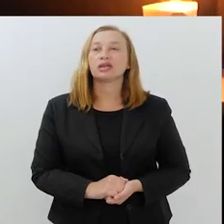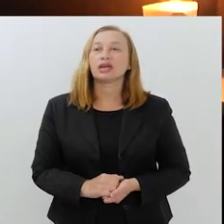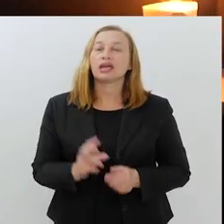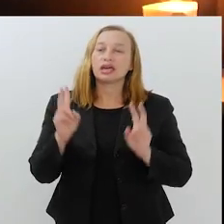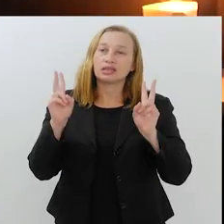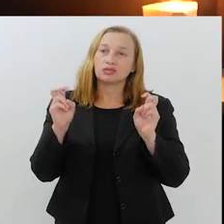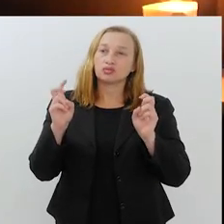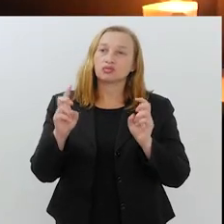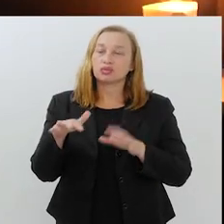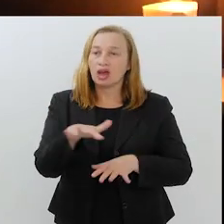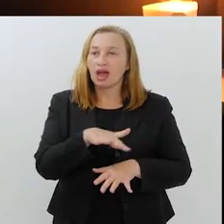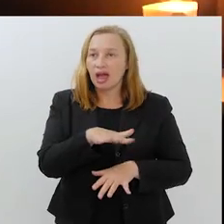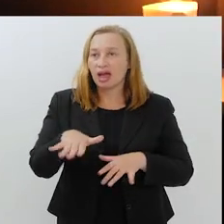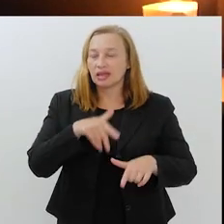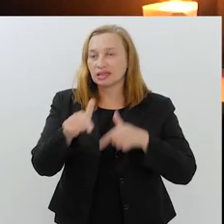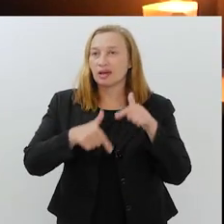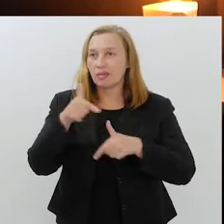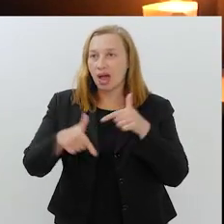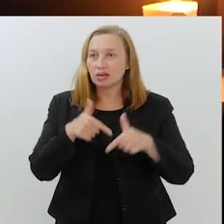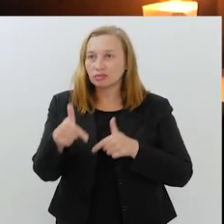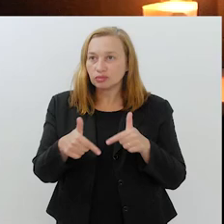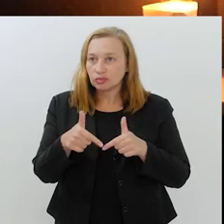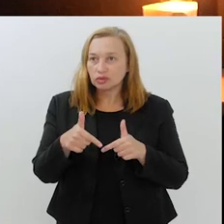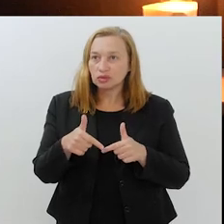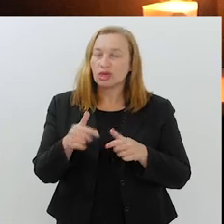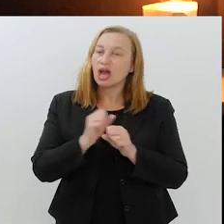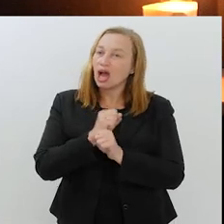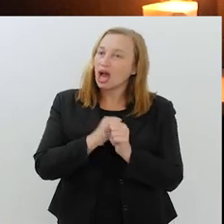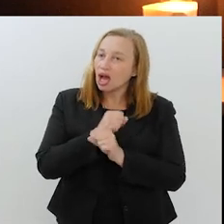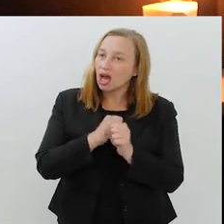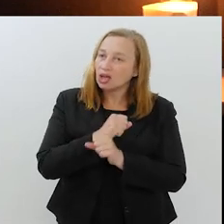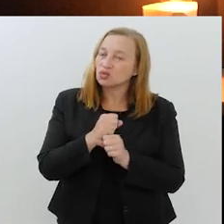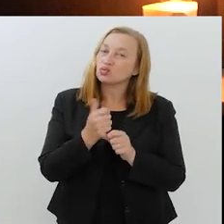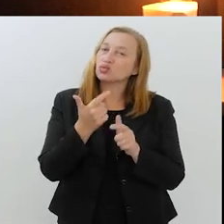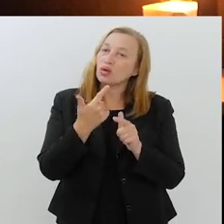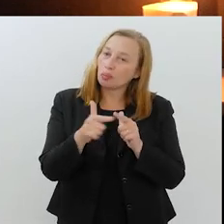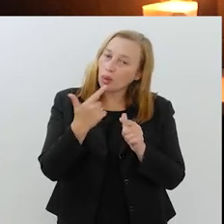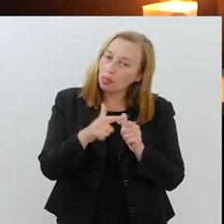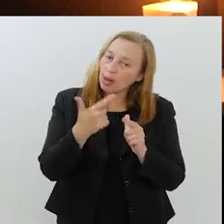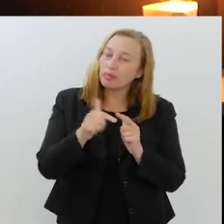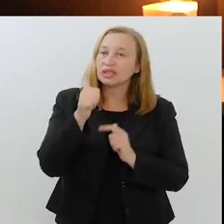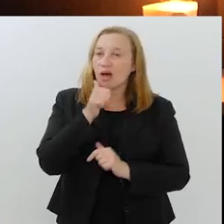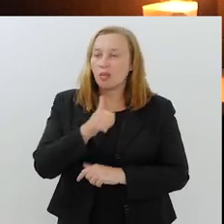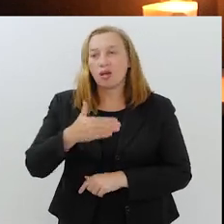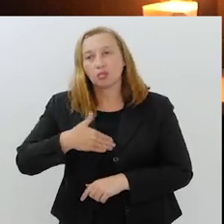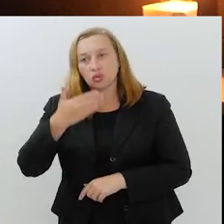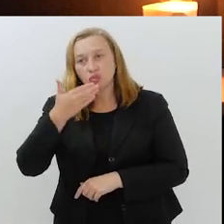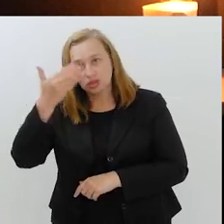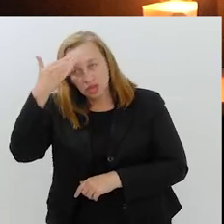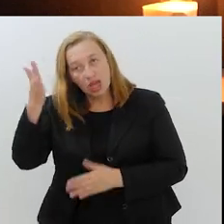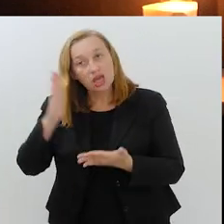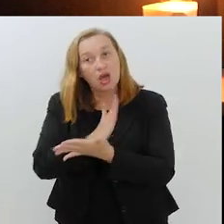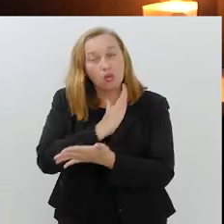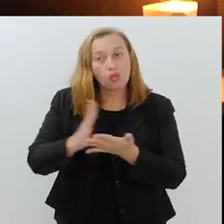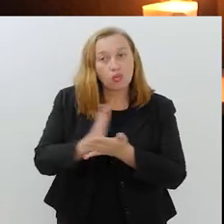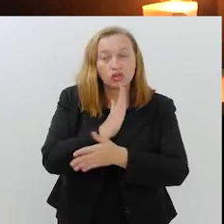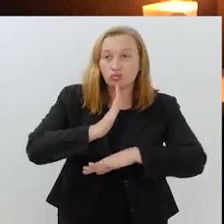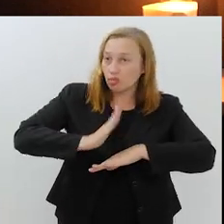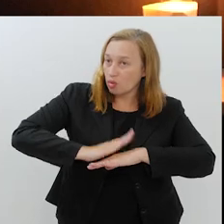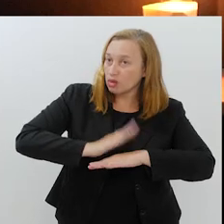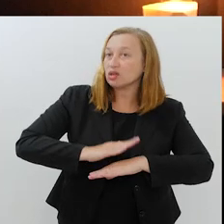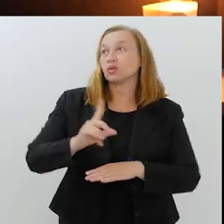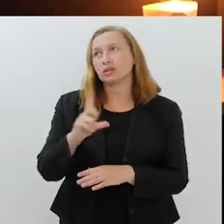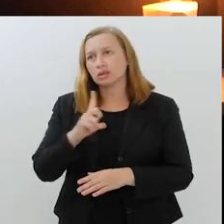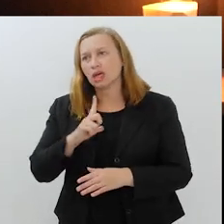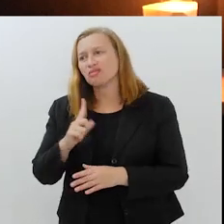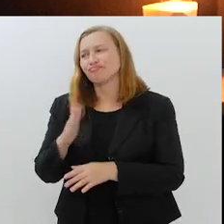inclusive, essa questão do mercado de trabalho tem sido, durante bastante tempo, um problema para as mulheres muçulmanas em alguns casos,